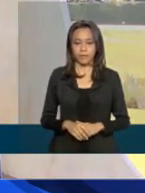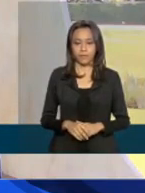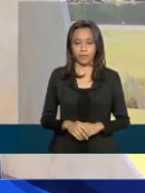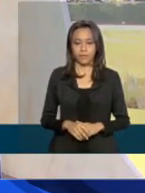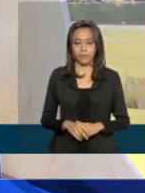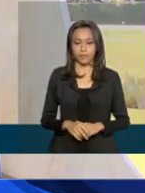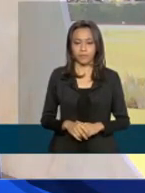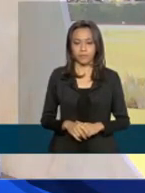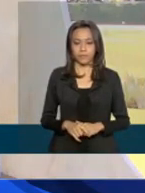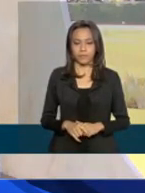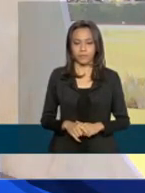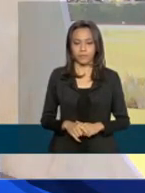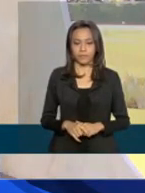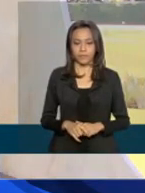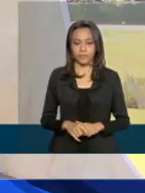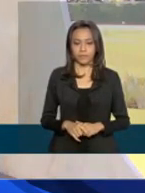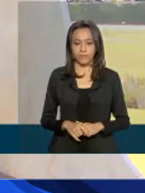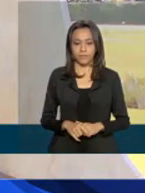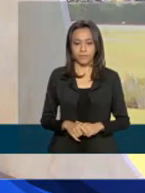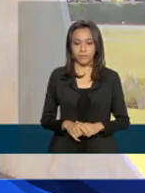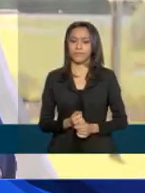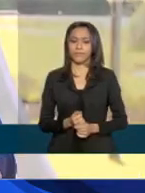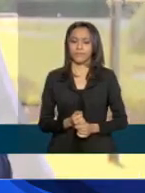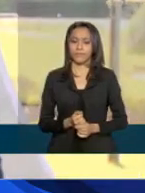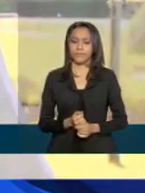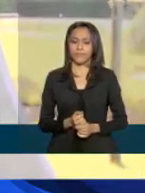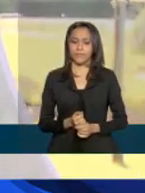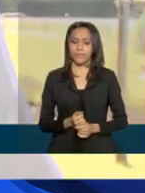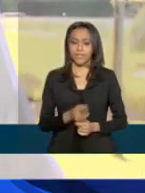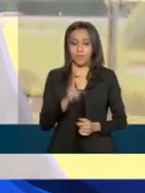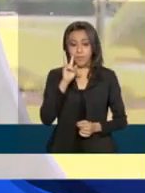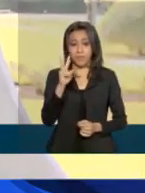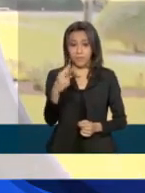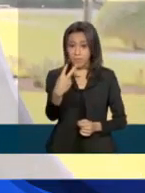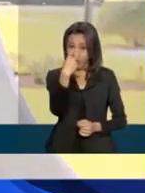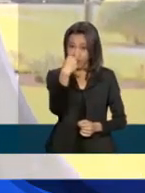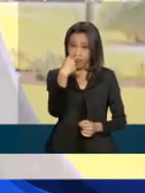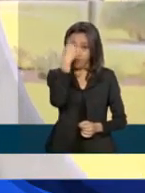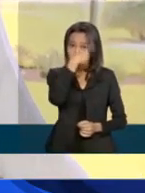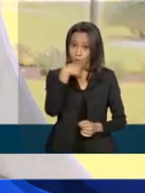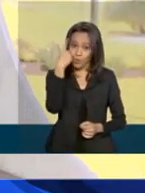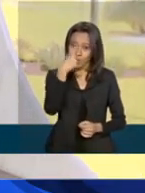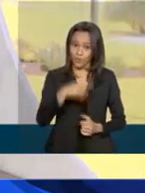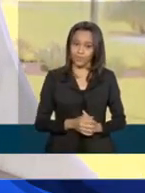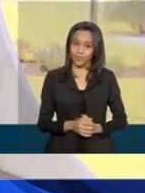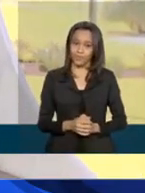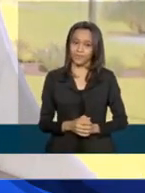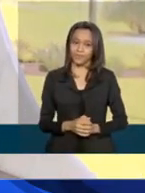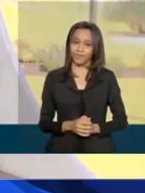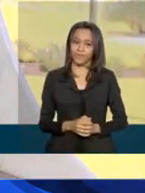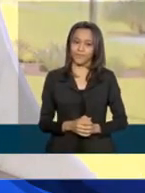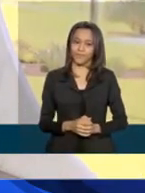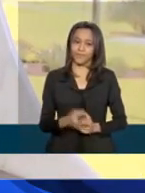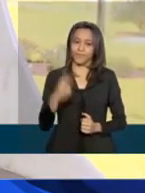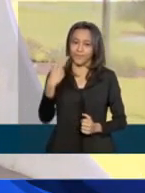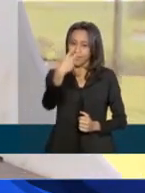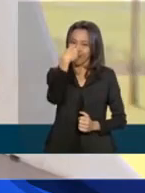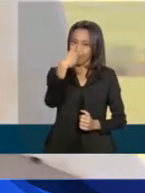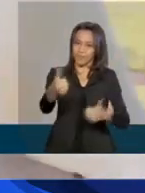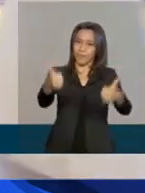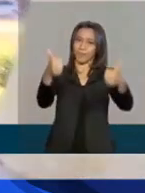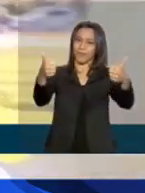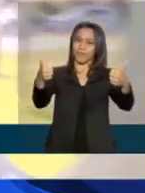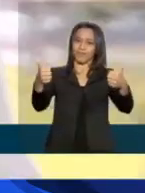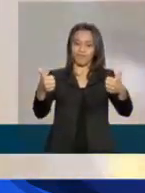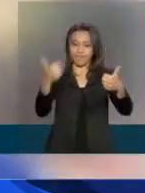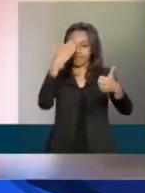costumam acompanhá-lo. O Brasil é o segundo país do mundo com mais mortes pela Covid-19, com números que já passam de